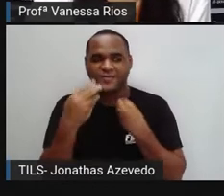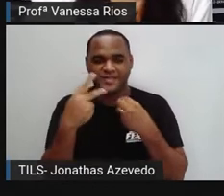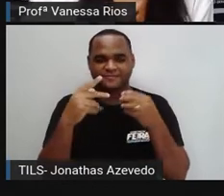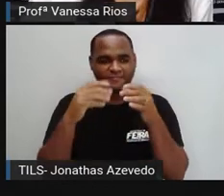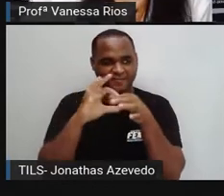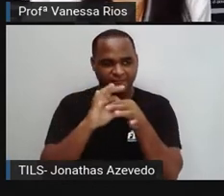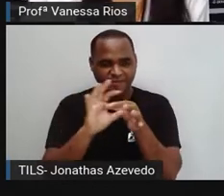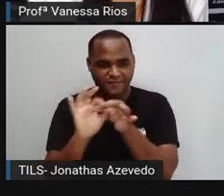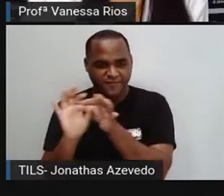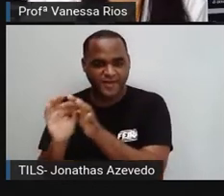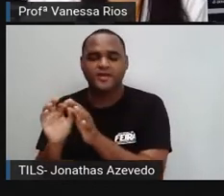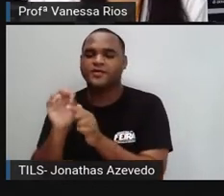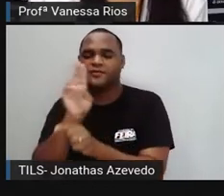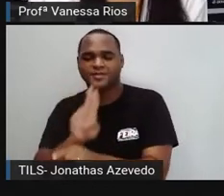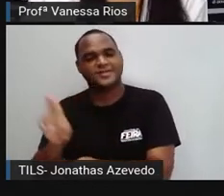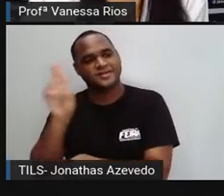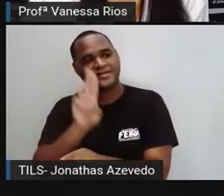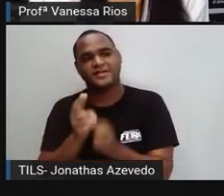utilizadas.